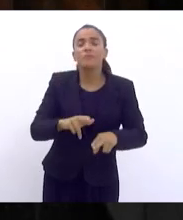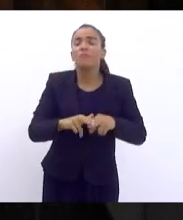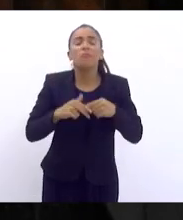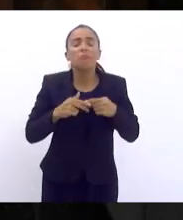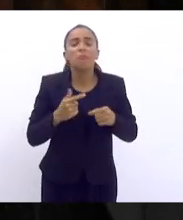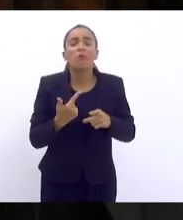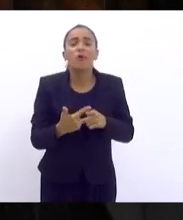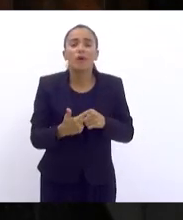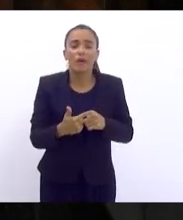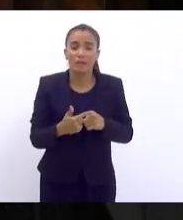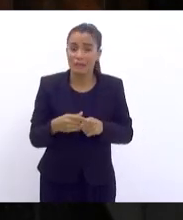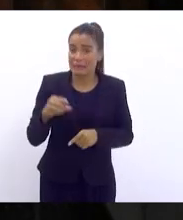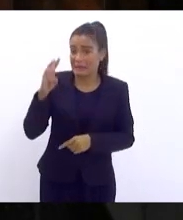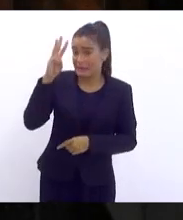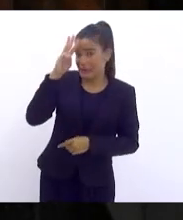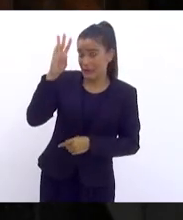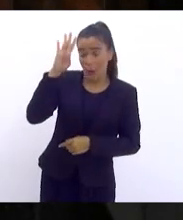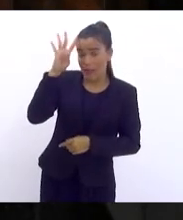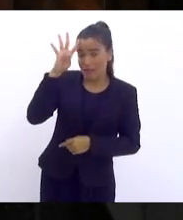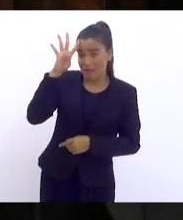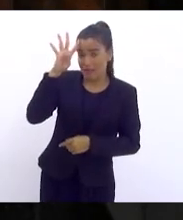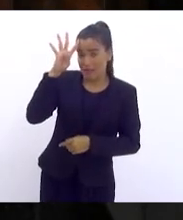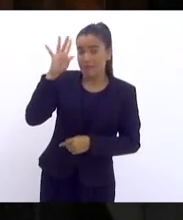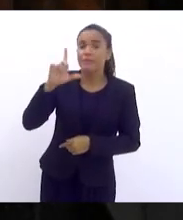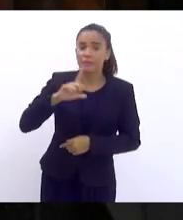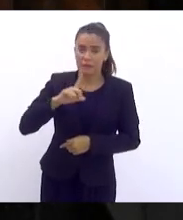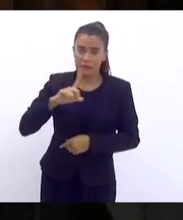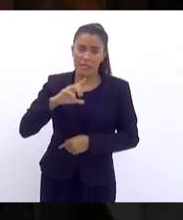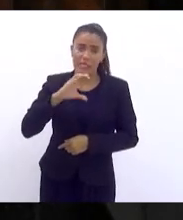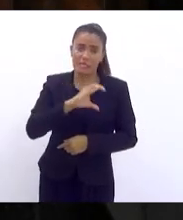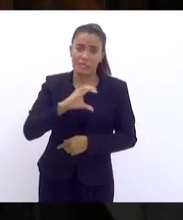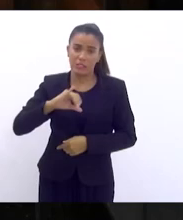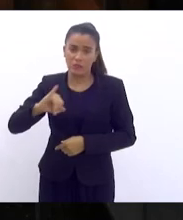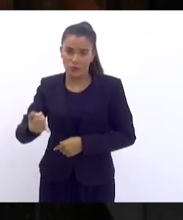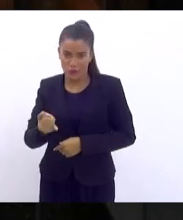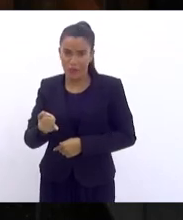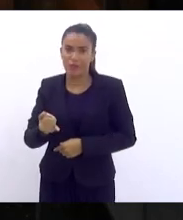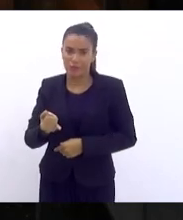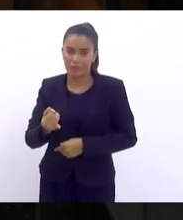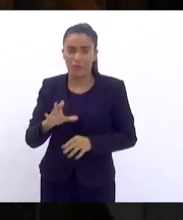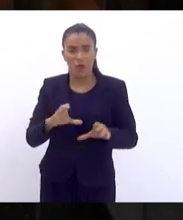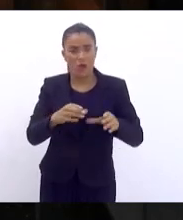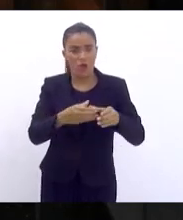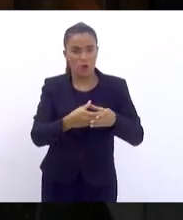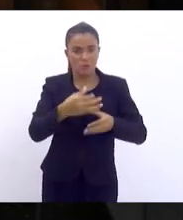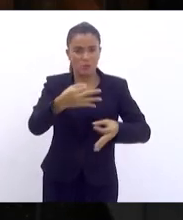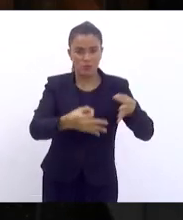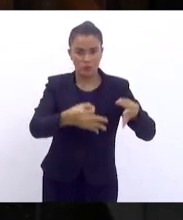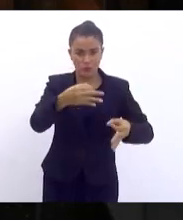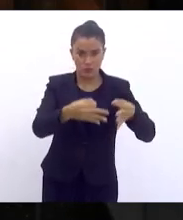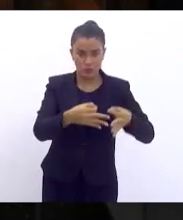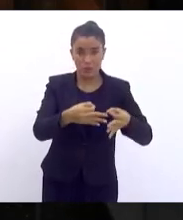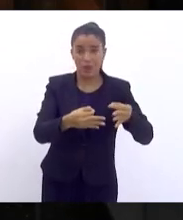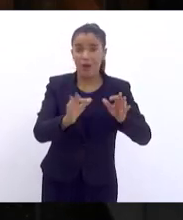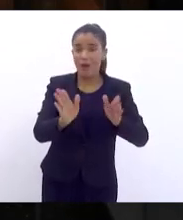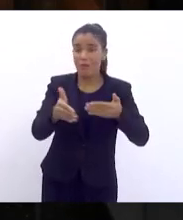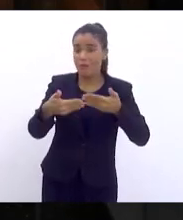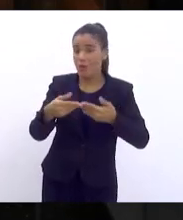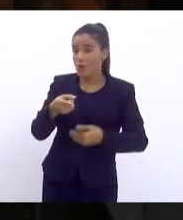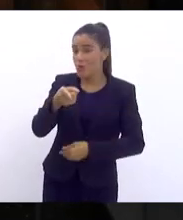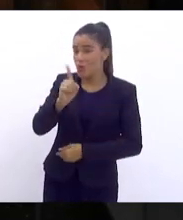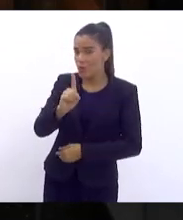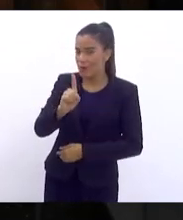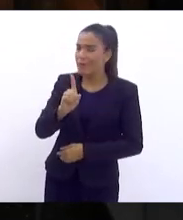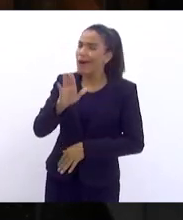porque, de quarta-feira, por exemplo, tem CCJ, que, em tese, acaba uma hora, mas as